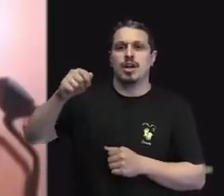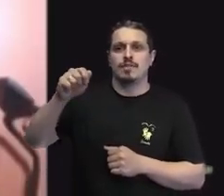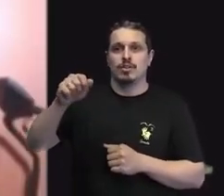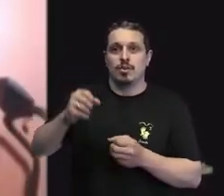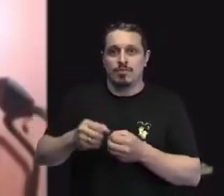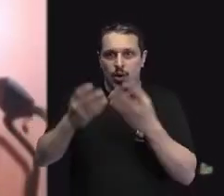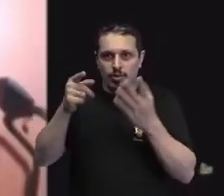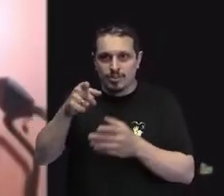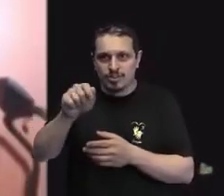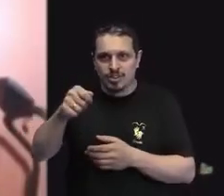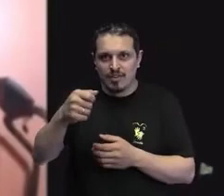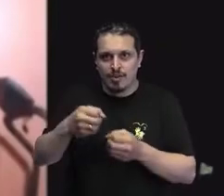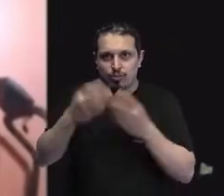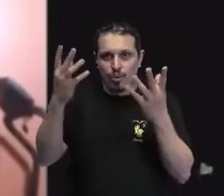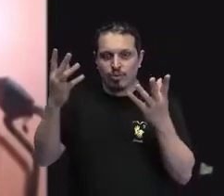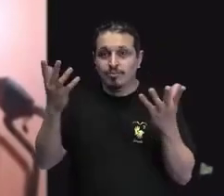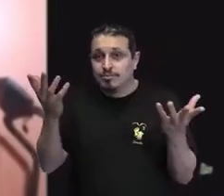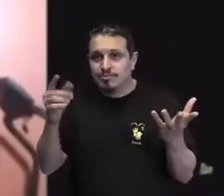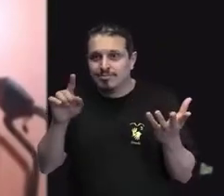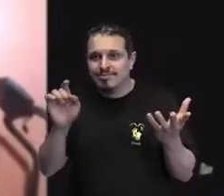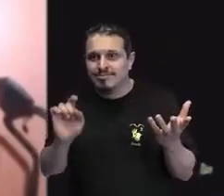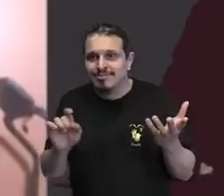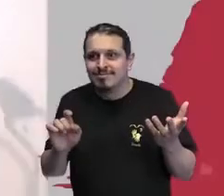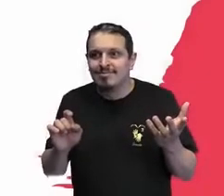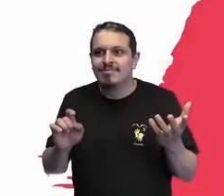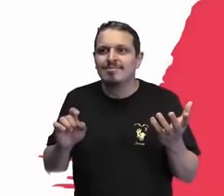dúvida. É isso que eu falar, estourar meu champanhe.